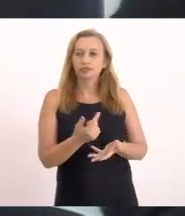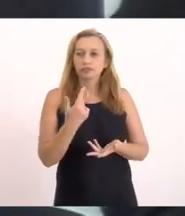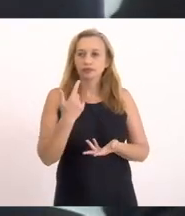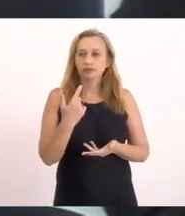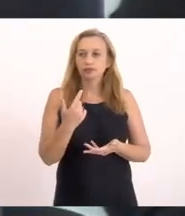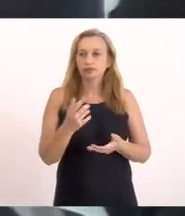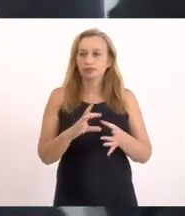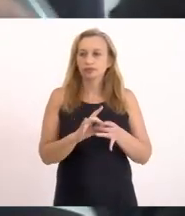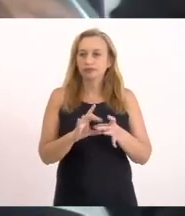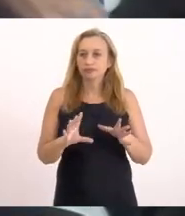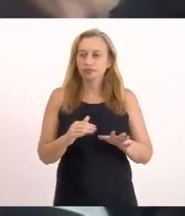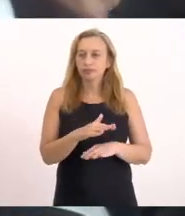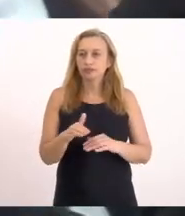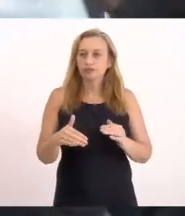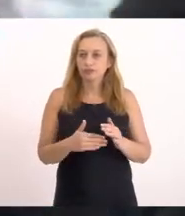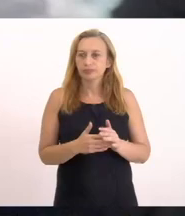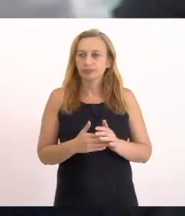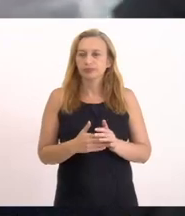deixar todos